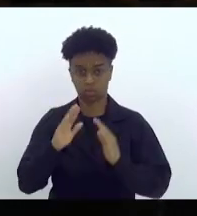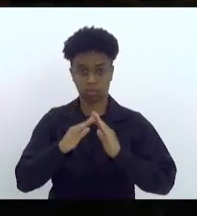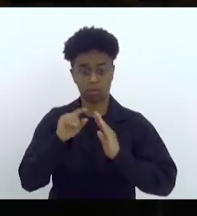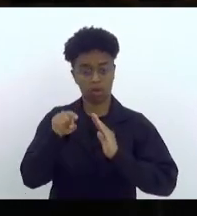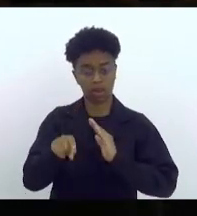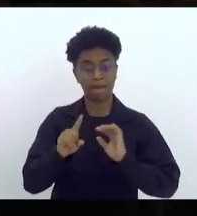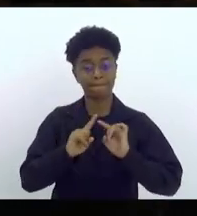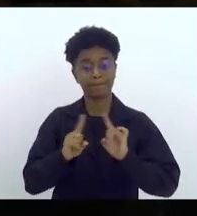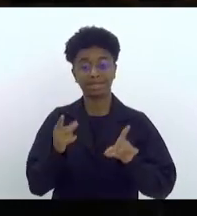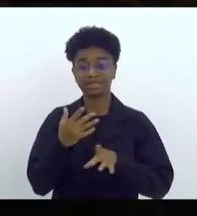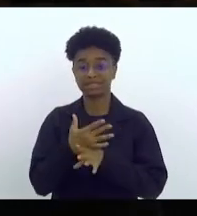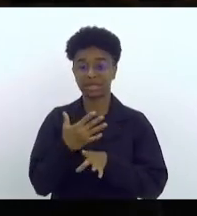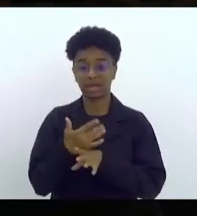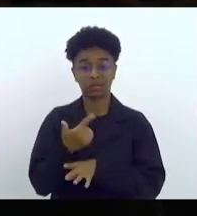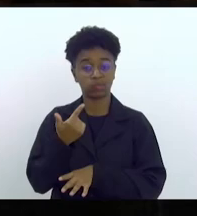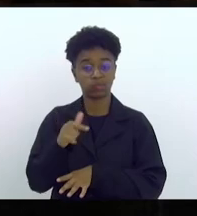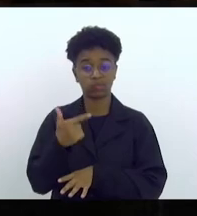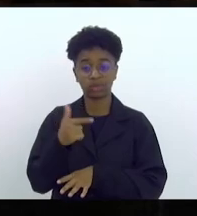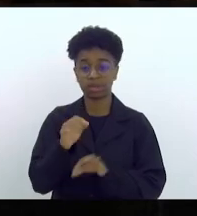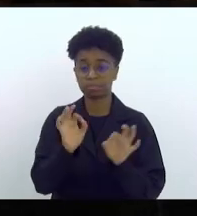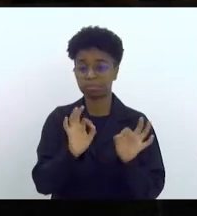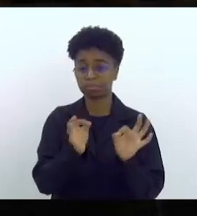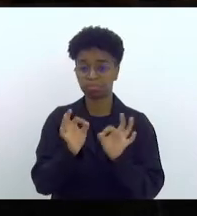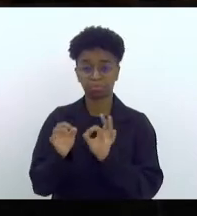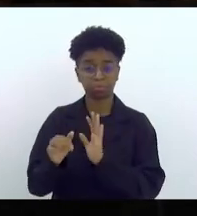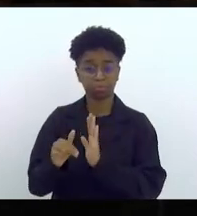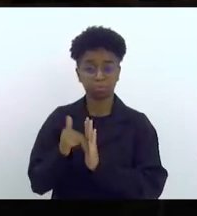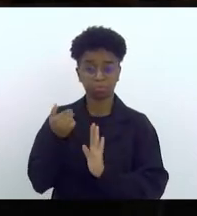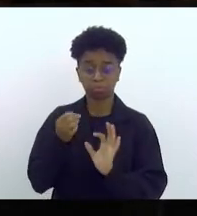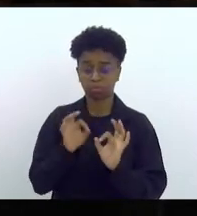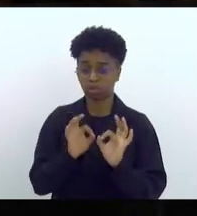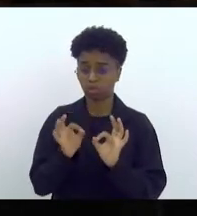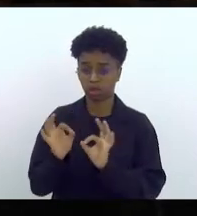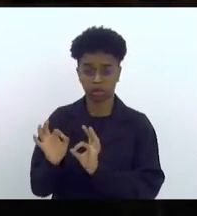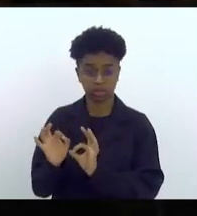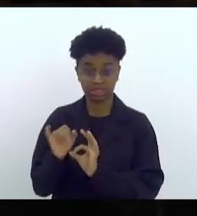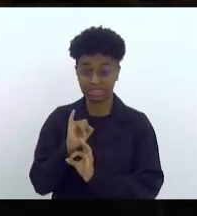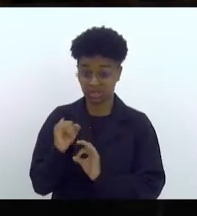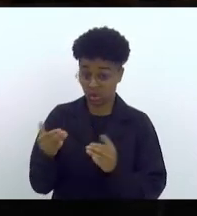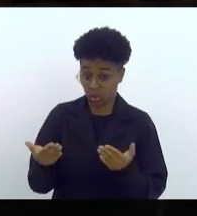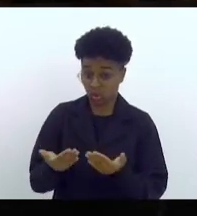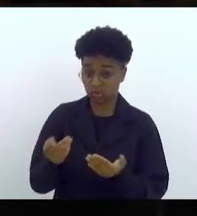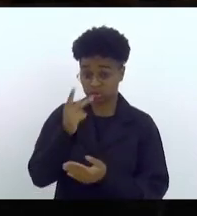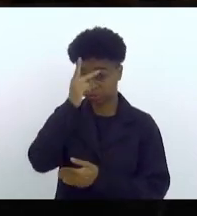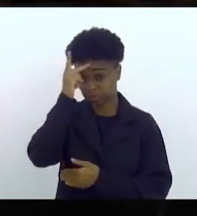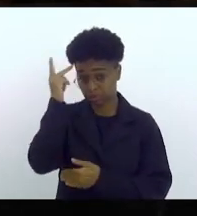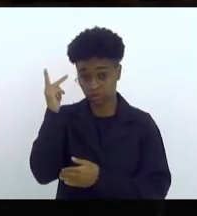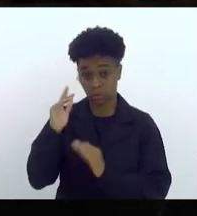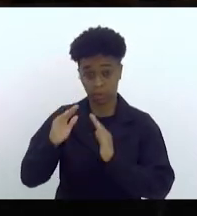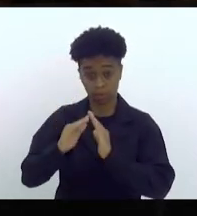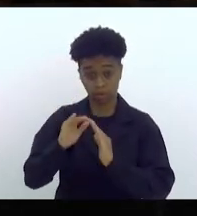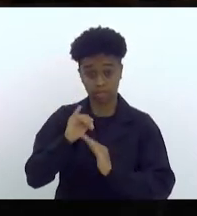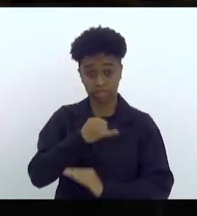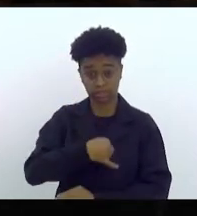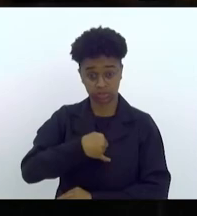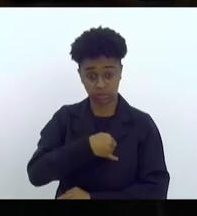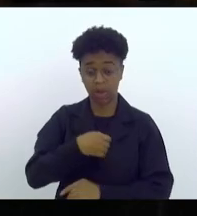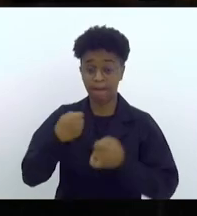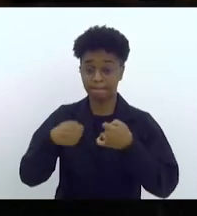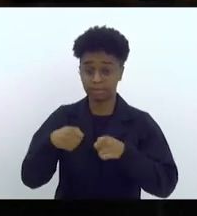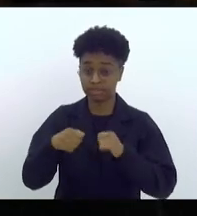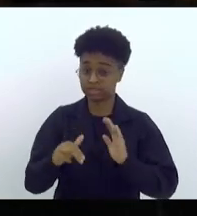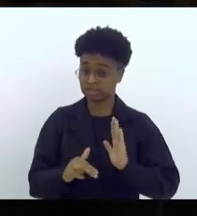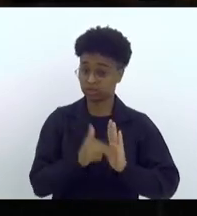faz uma cirurgia sequer. Hoje, se o morador de São João de Miriti precisar fazer uma